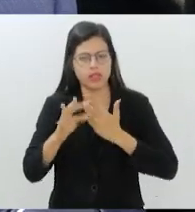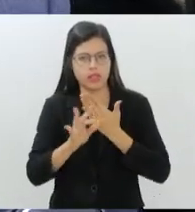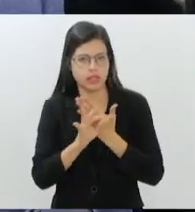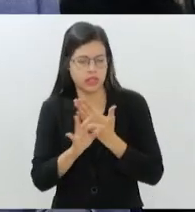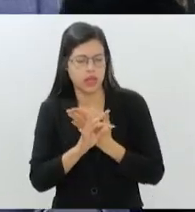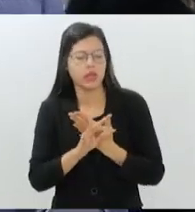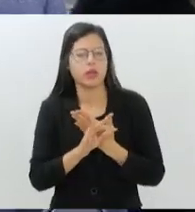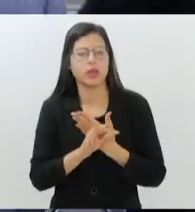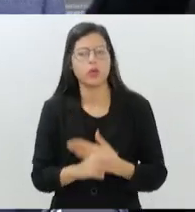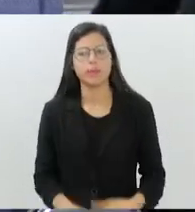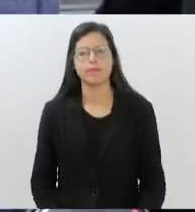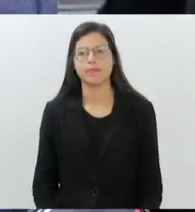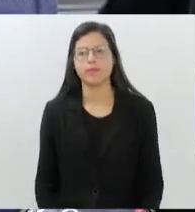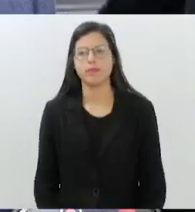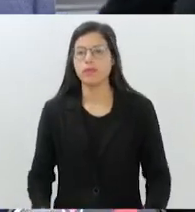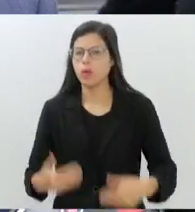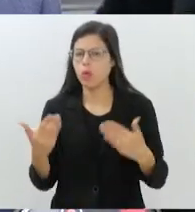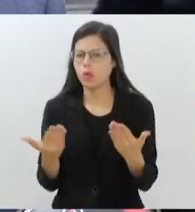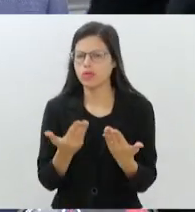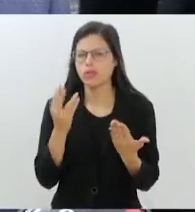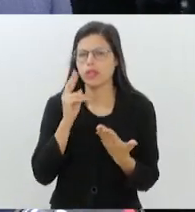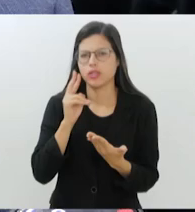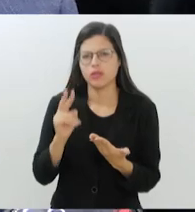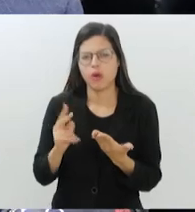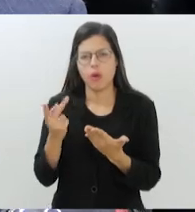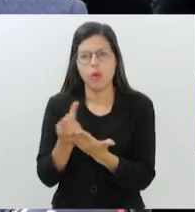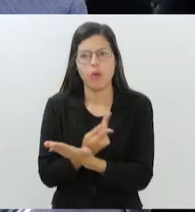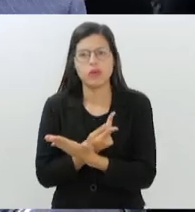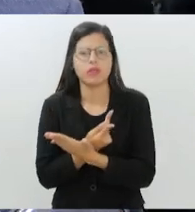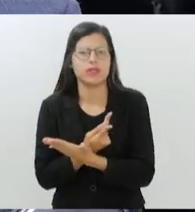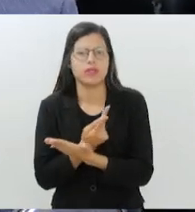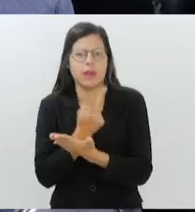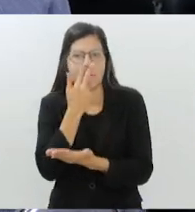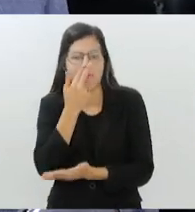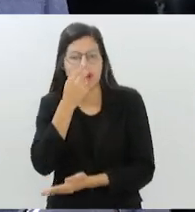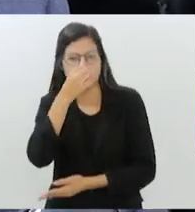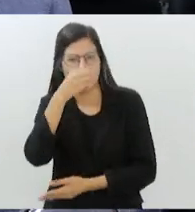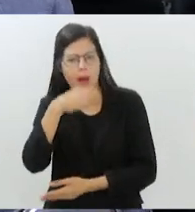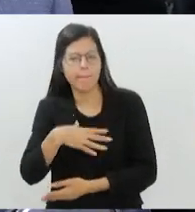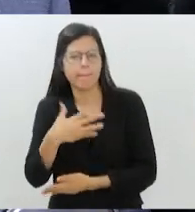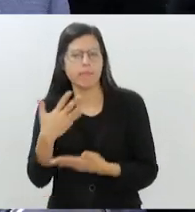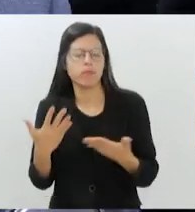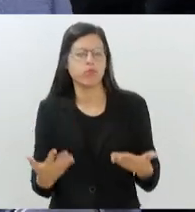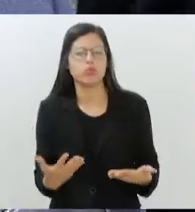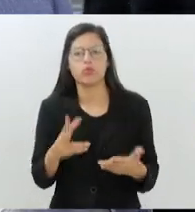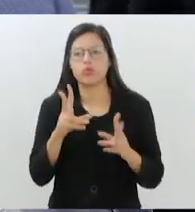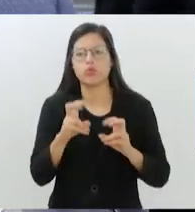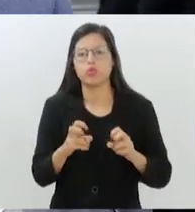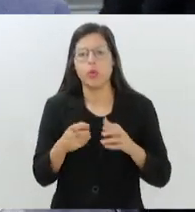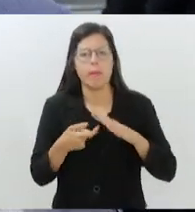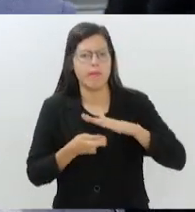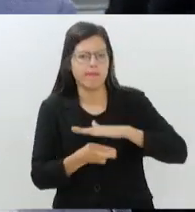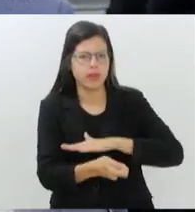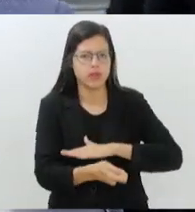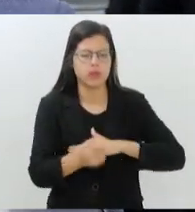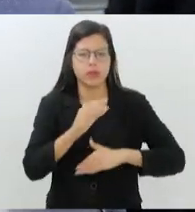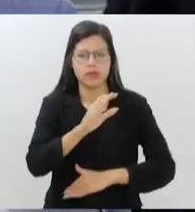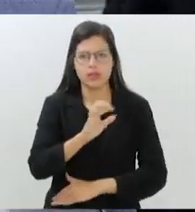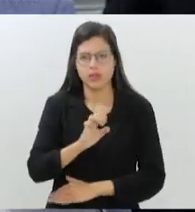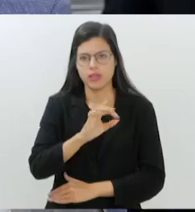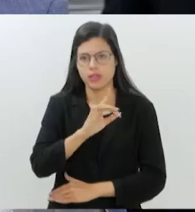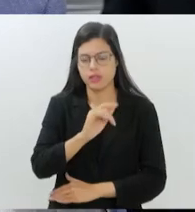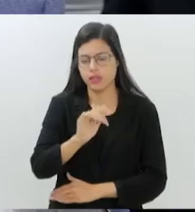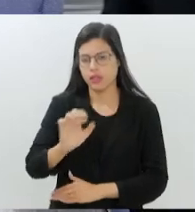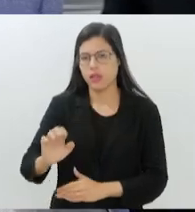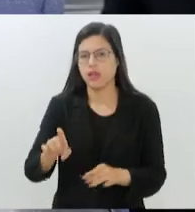foi uma aberração com dinheiro público sobre patrocínios na SEDAI, sobre a própria subsecretaria de comunicação do